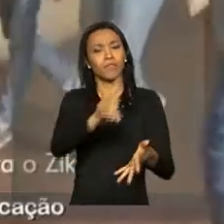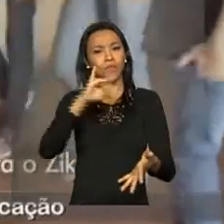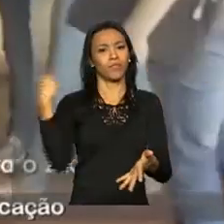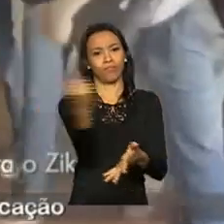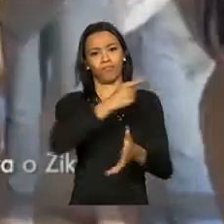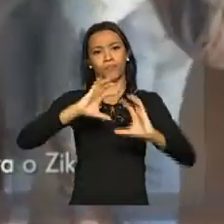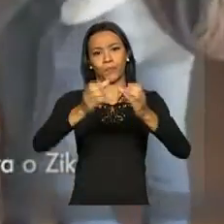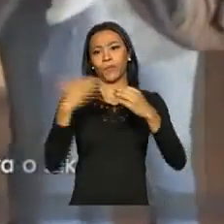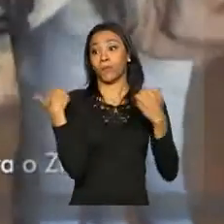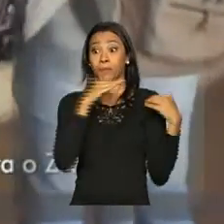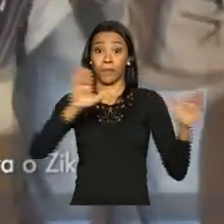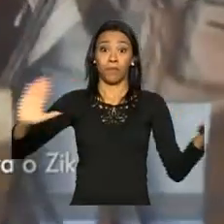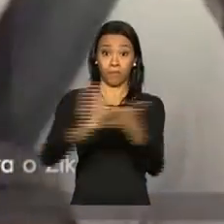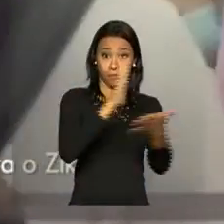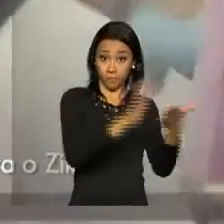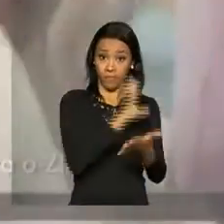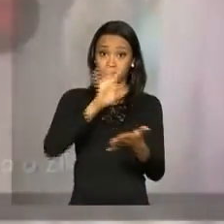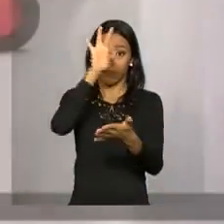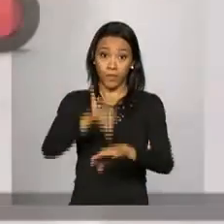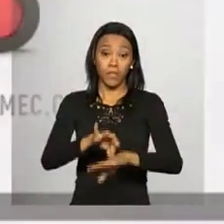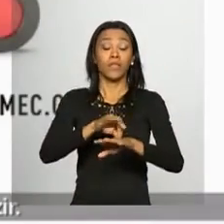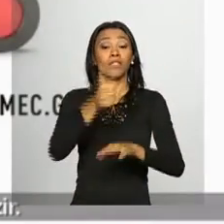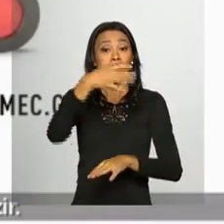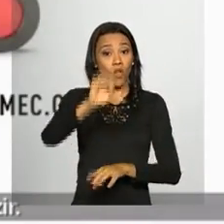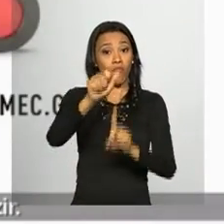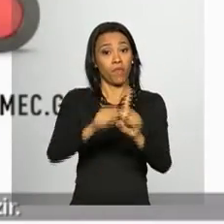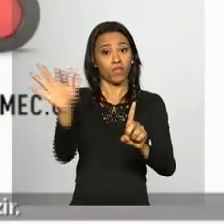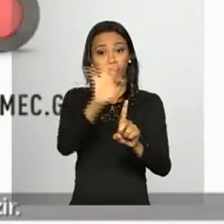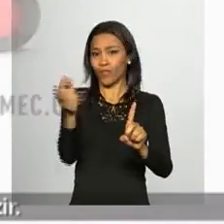Mobilização da Educação contra o Zika, 19 de fevereiro.